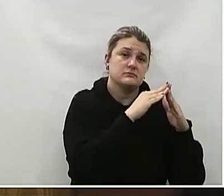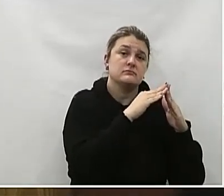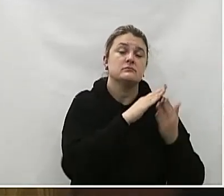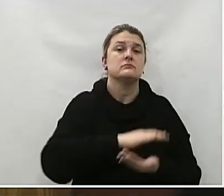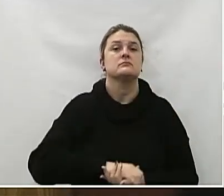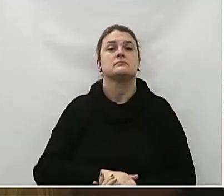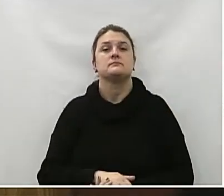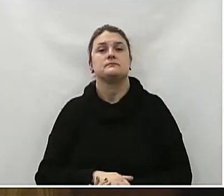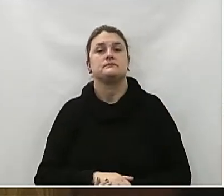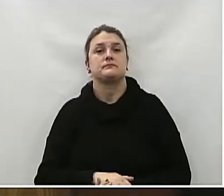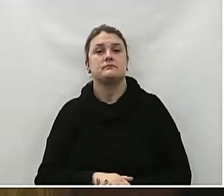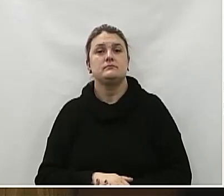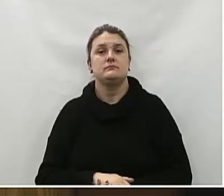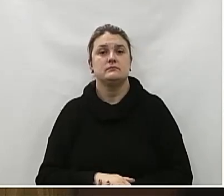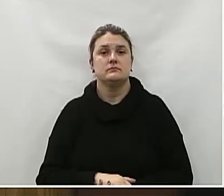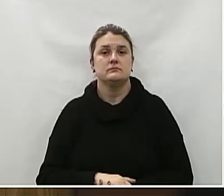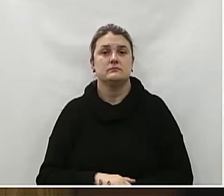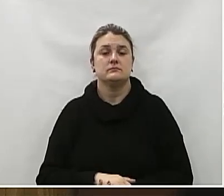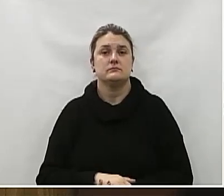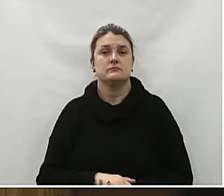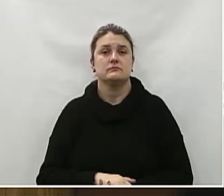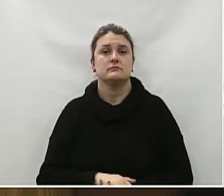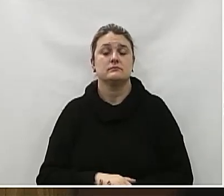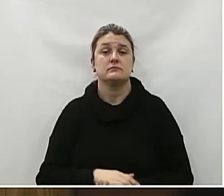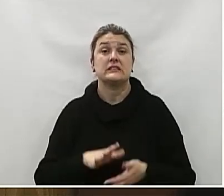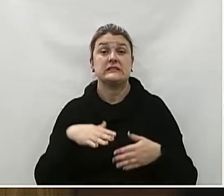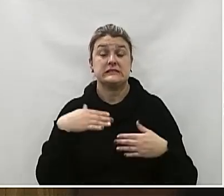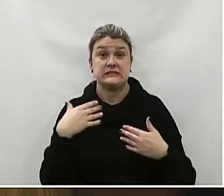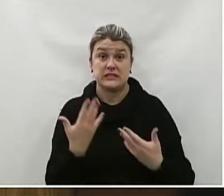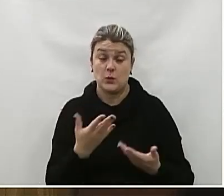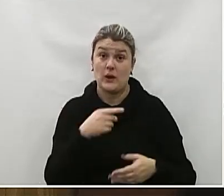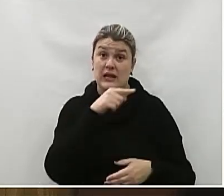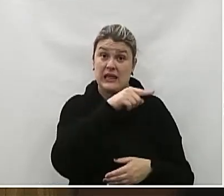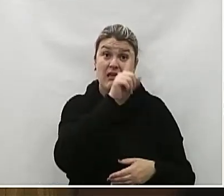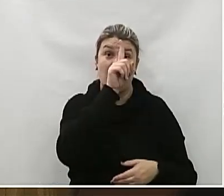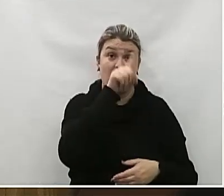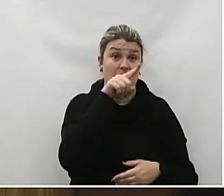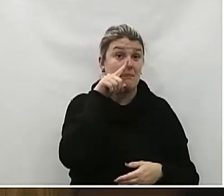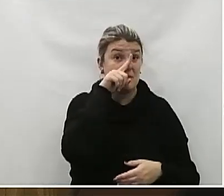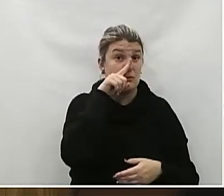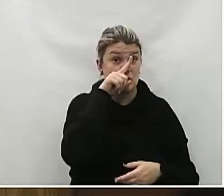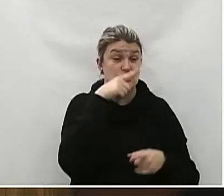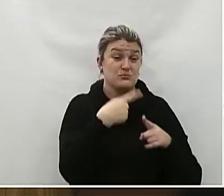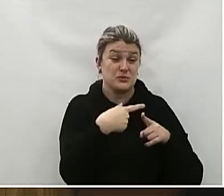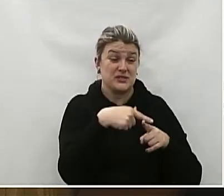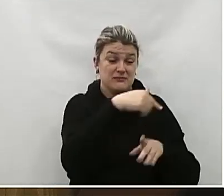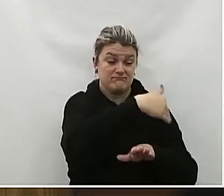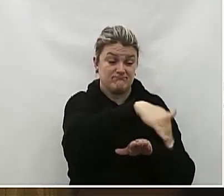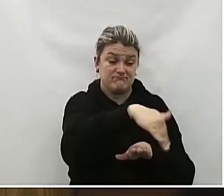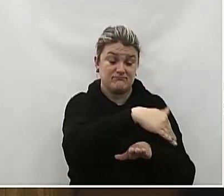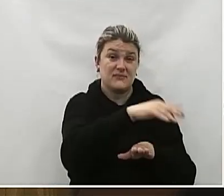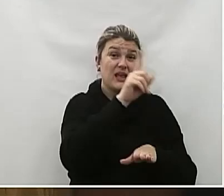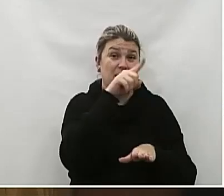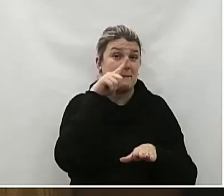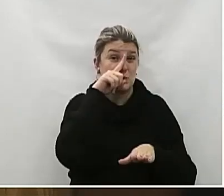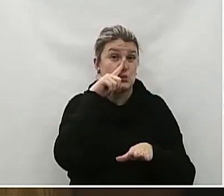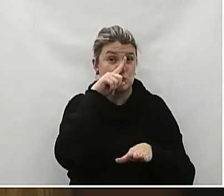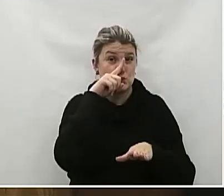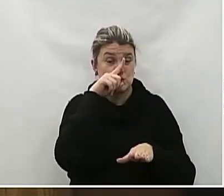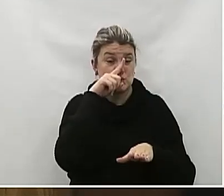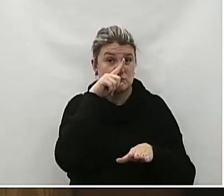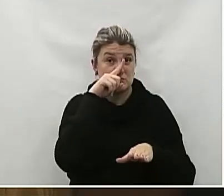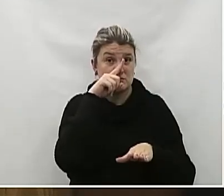junto aos comerciantes Essa situação, além de ser proficialmente perigosa Torna-se inconveniente para os frequentadores